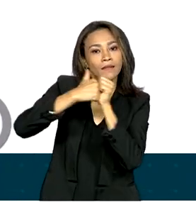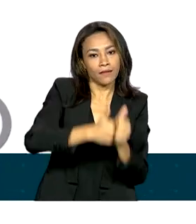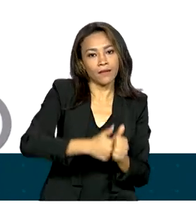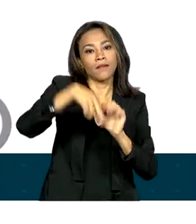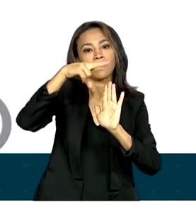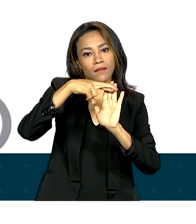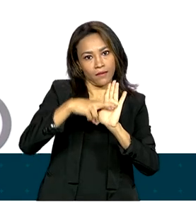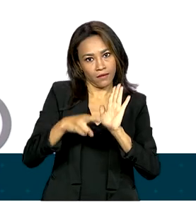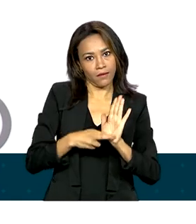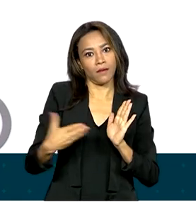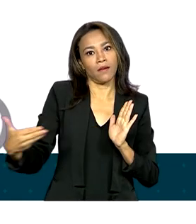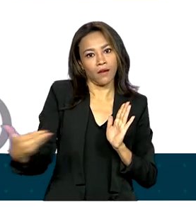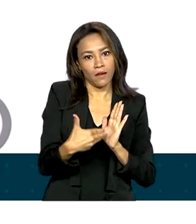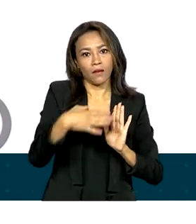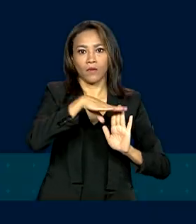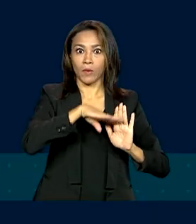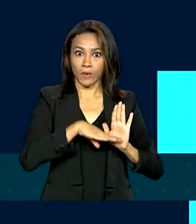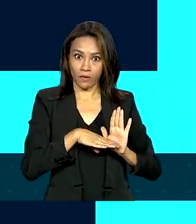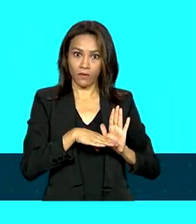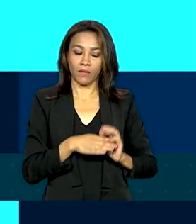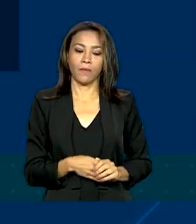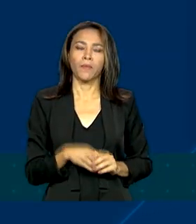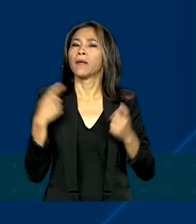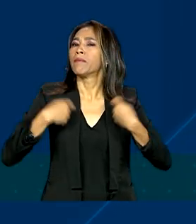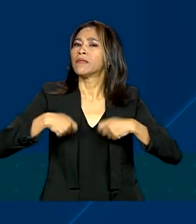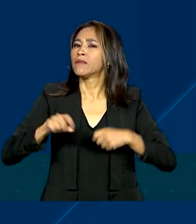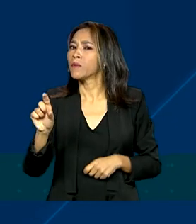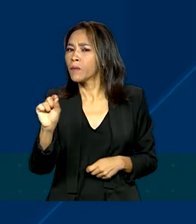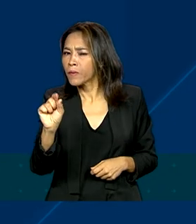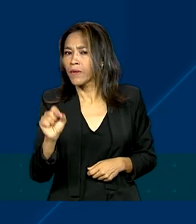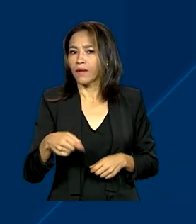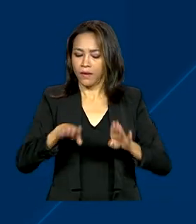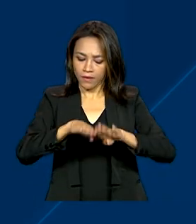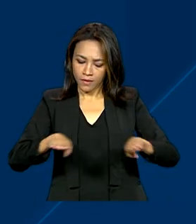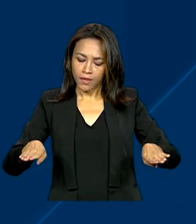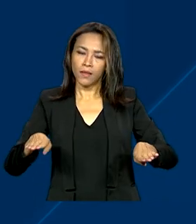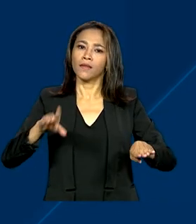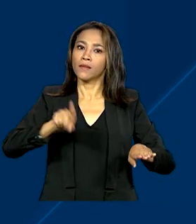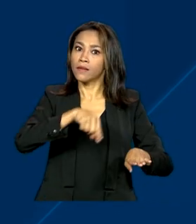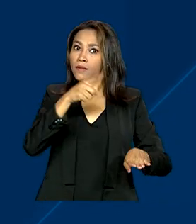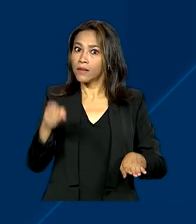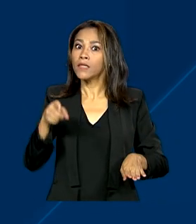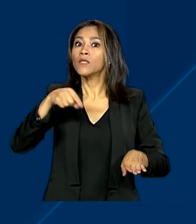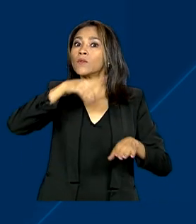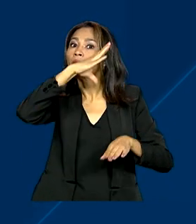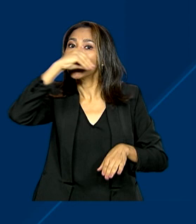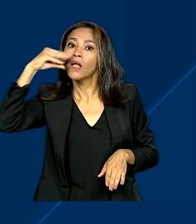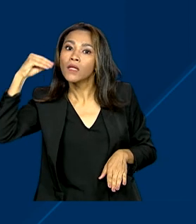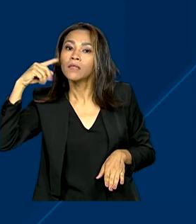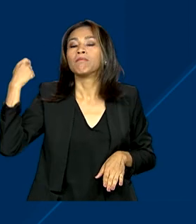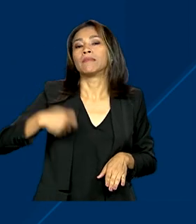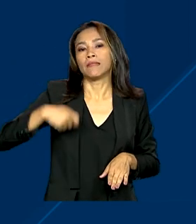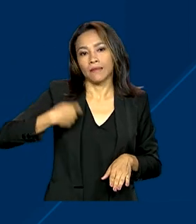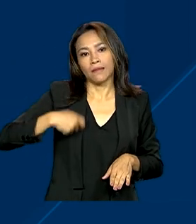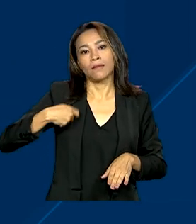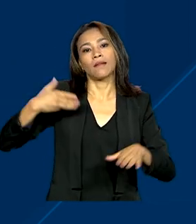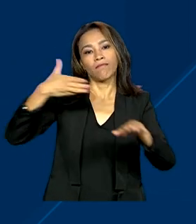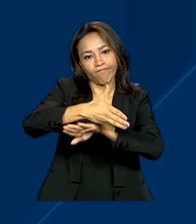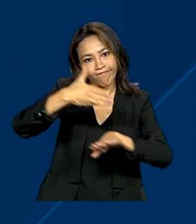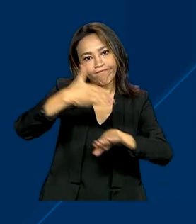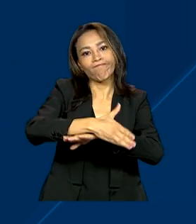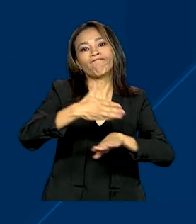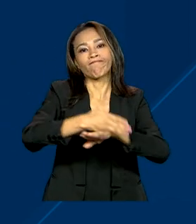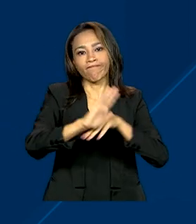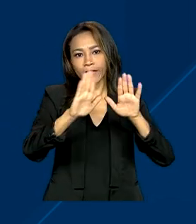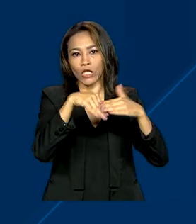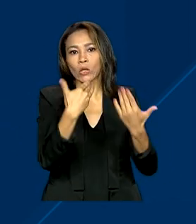condicionalidades do programa. É preciso que as crianças e os adolescentes estejam matriculados e